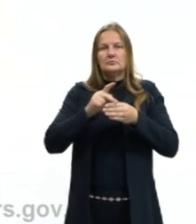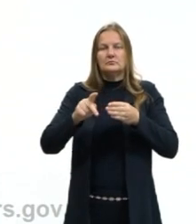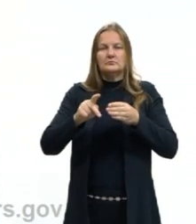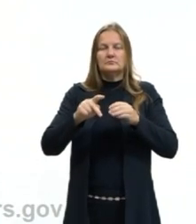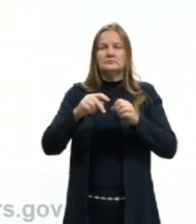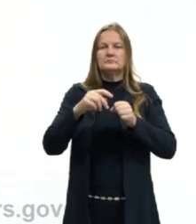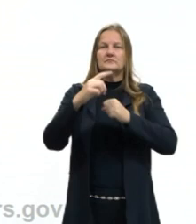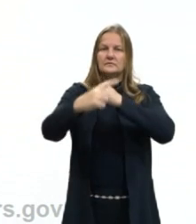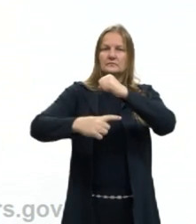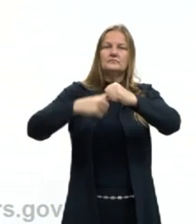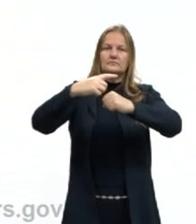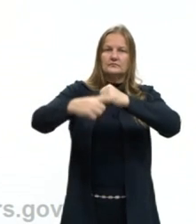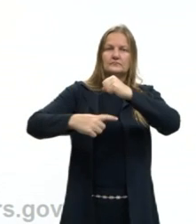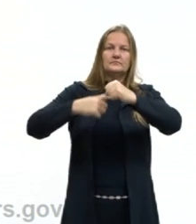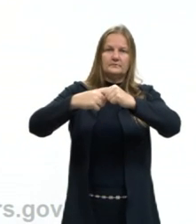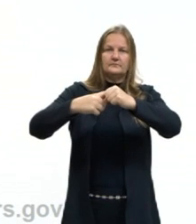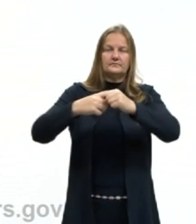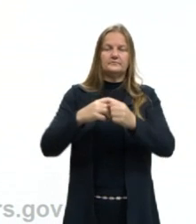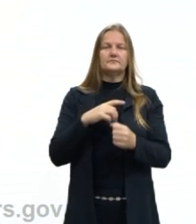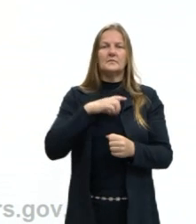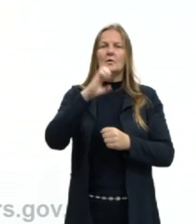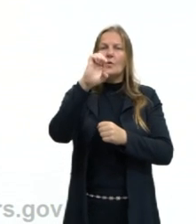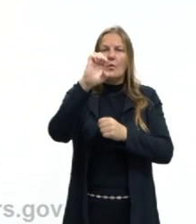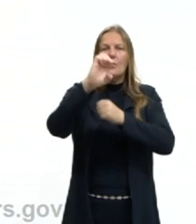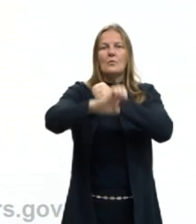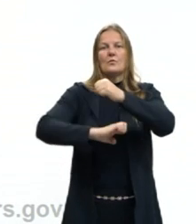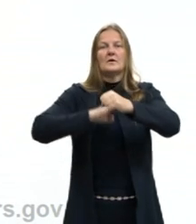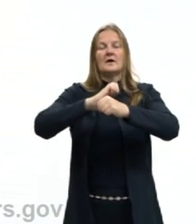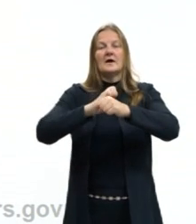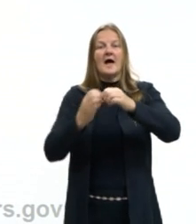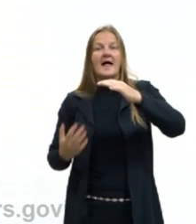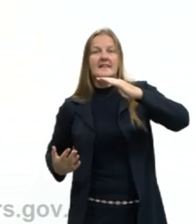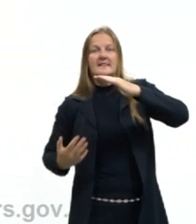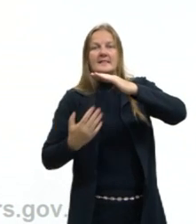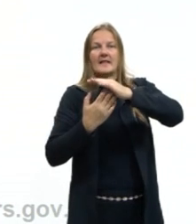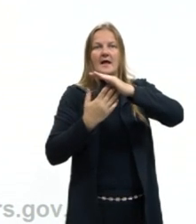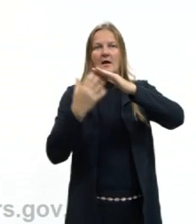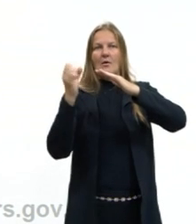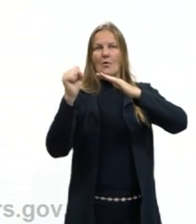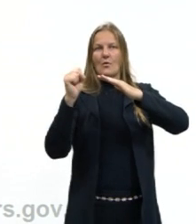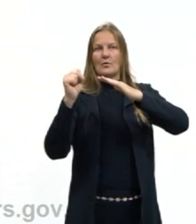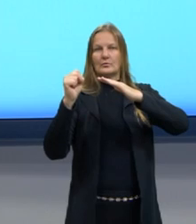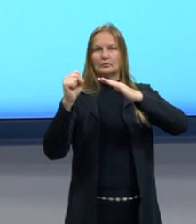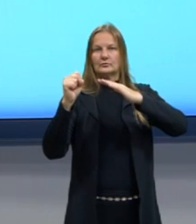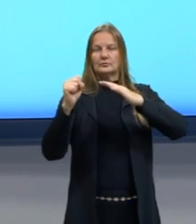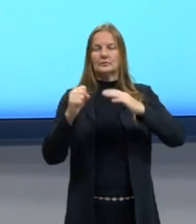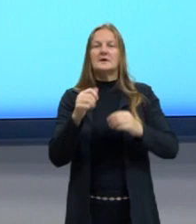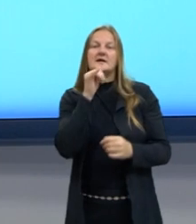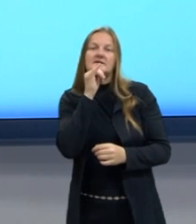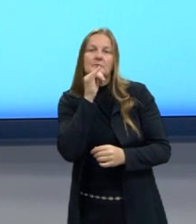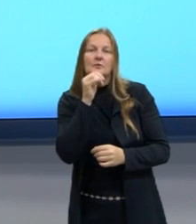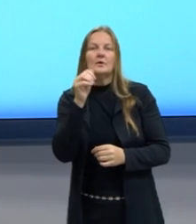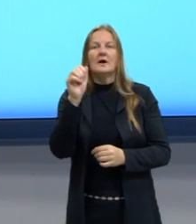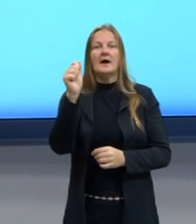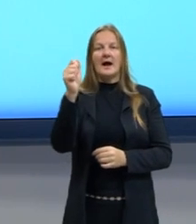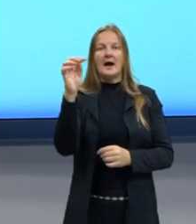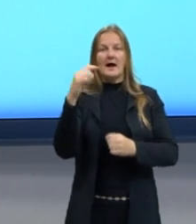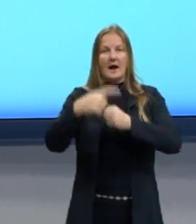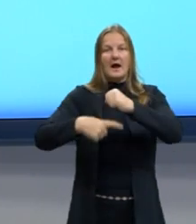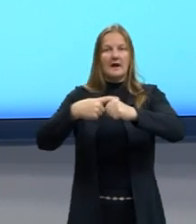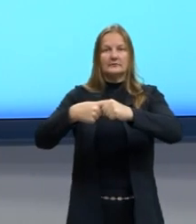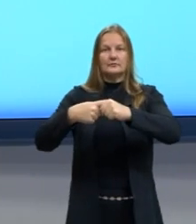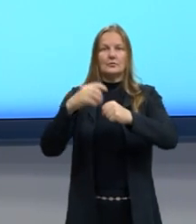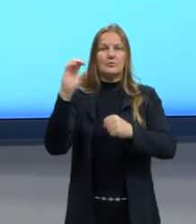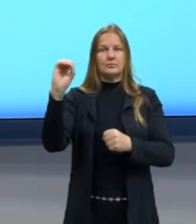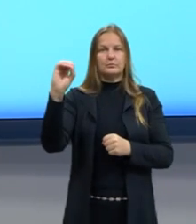com a finalidade de adquirir o octeto. Eu trouxe como exemplo o átomo de oxigênio, que é um átomo muito comum